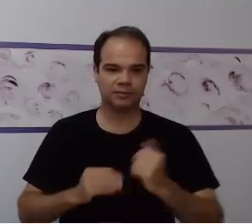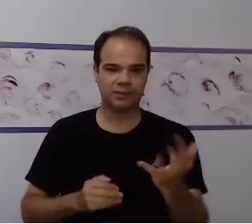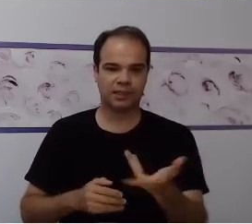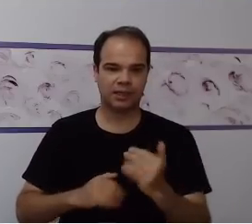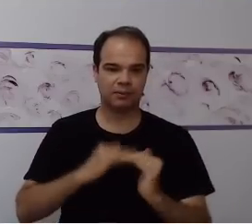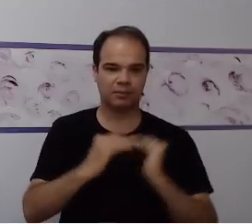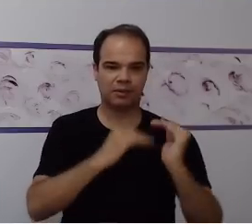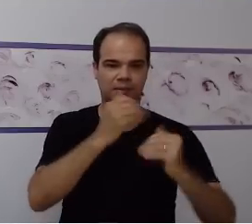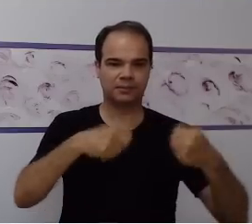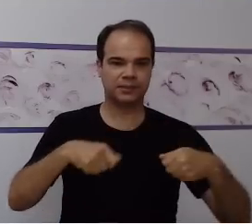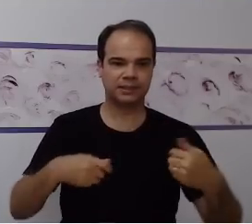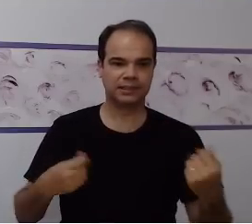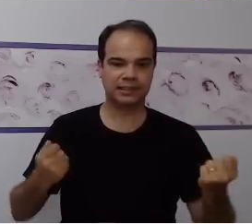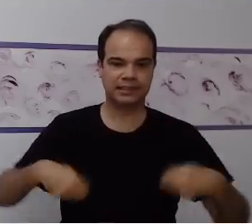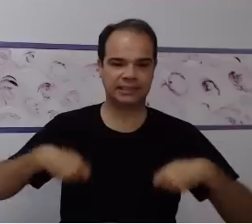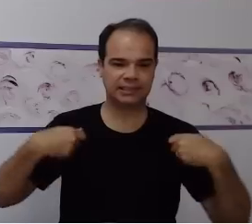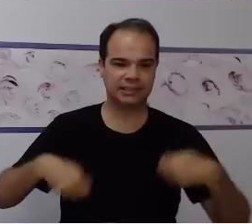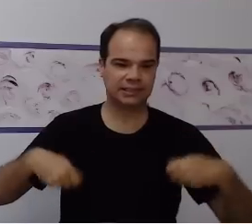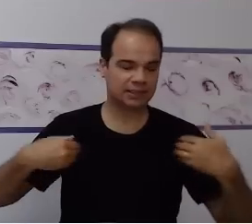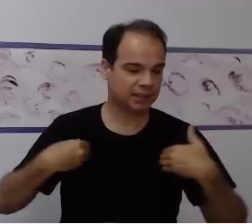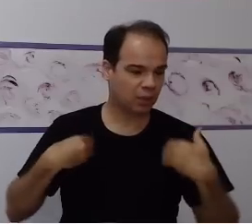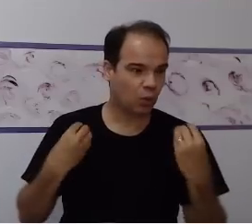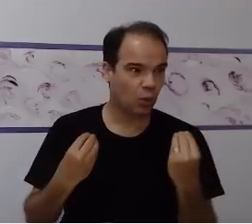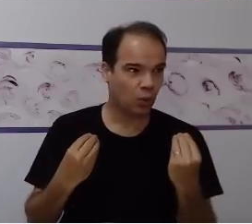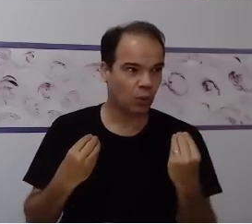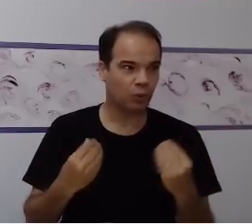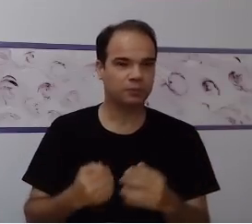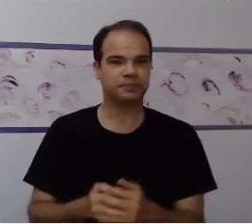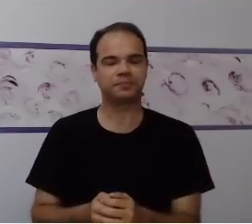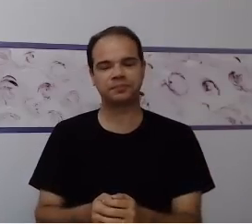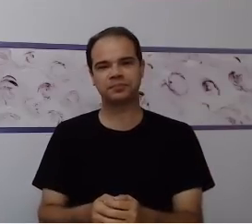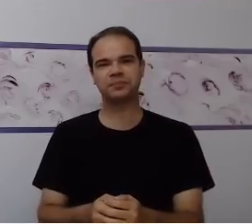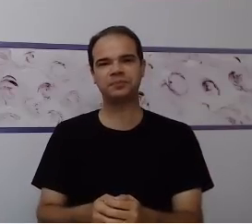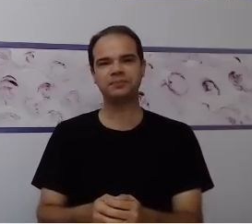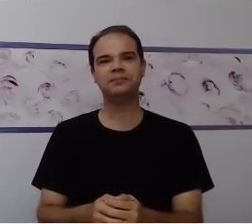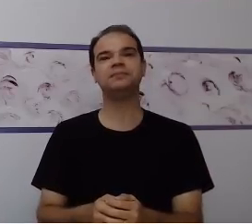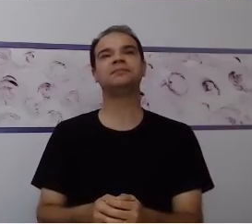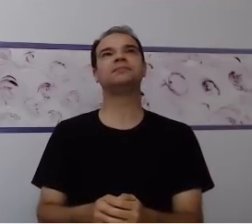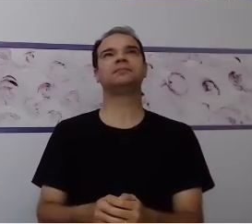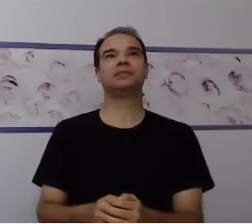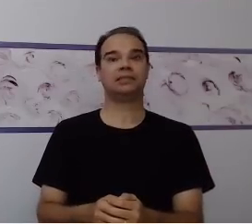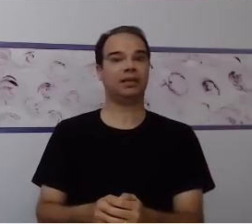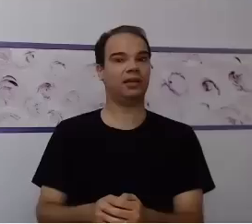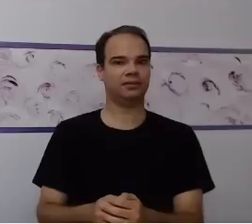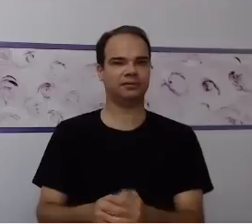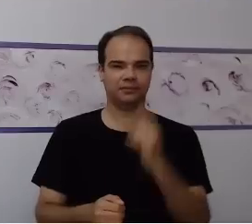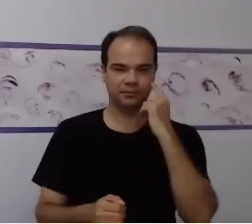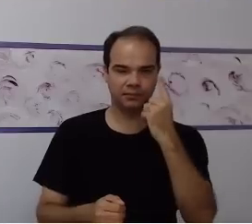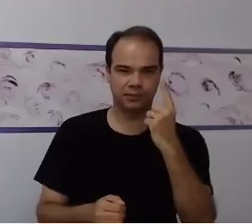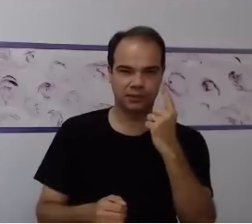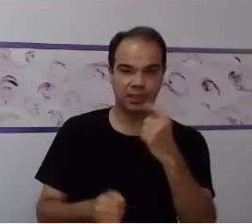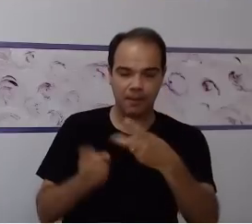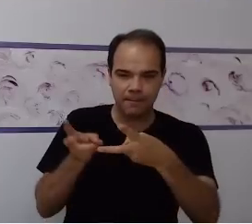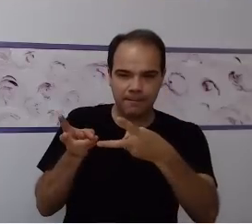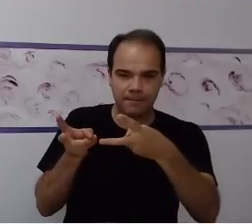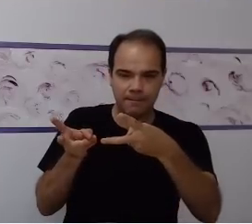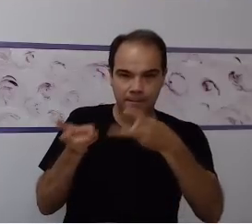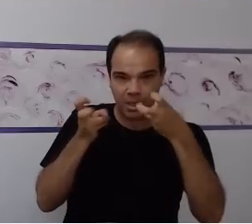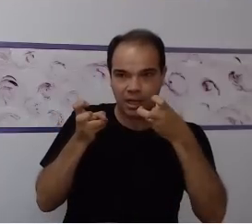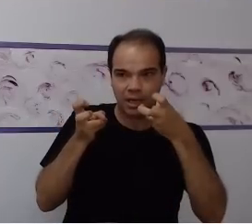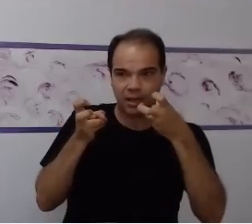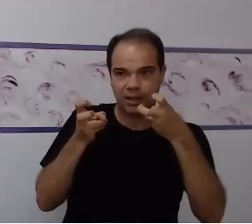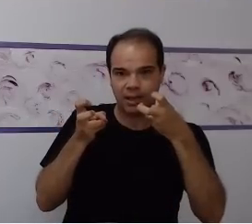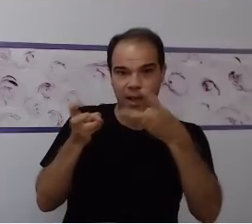desenvolver? Bom, a gente já viu que a gente precisa observar essa criança, a gente já